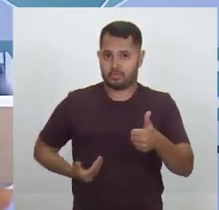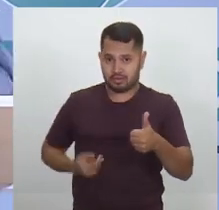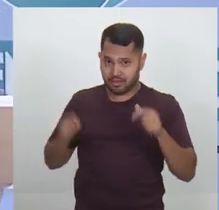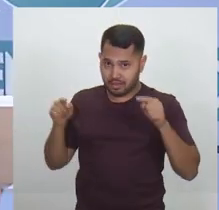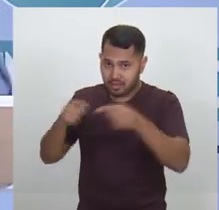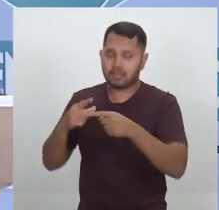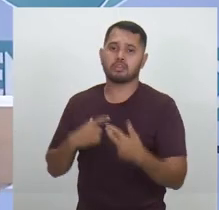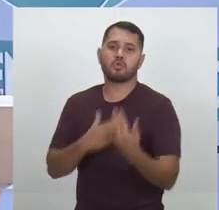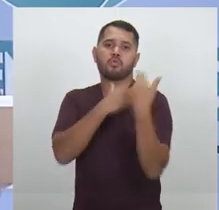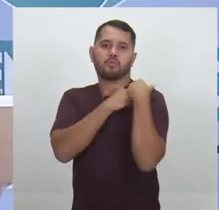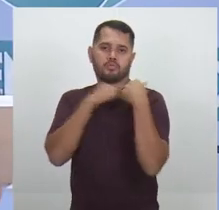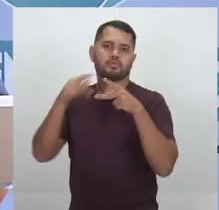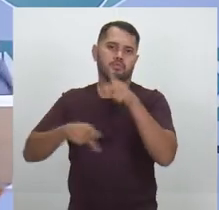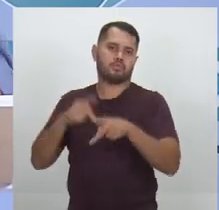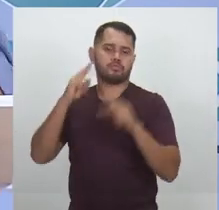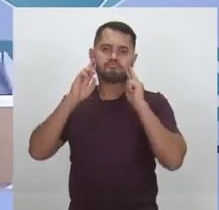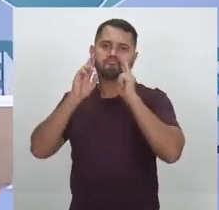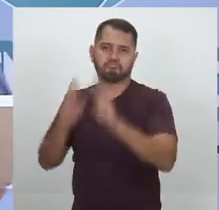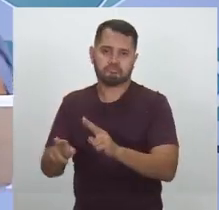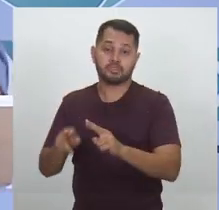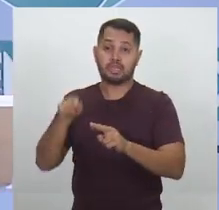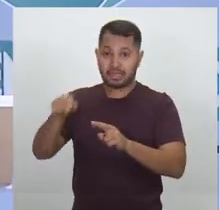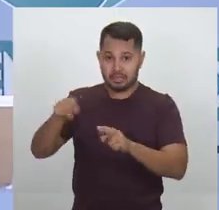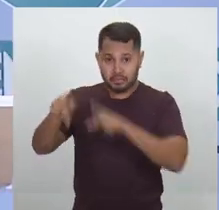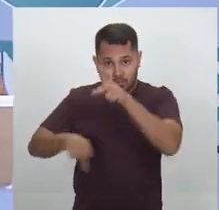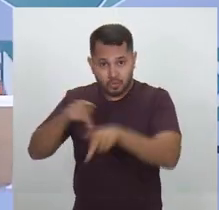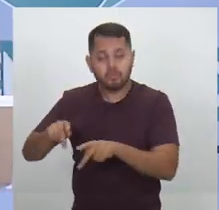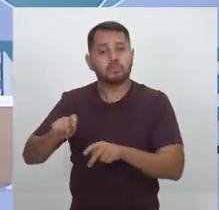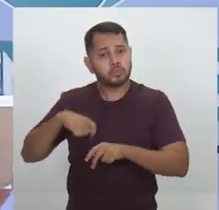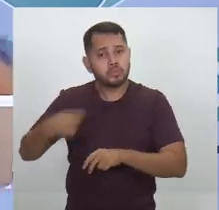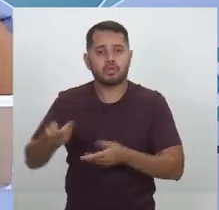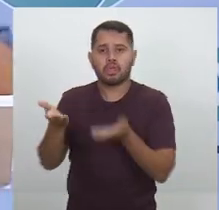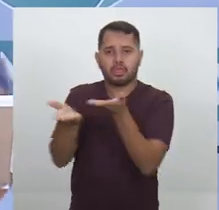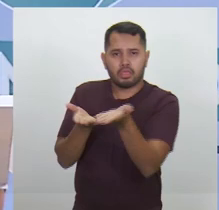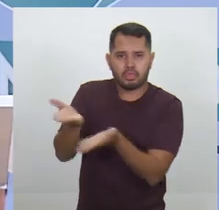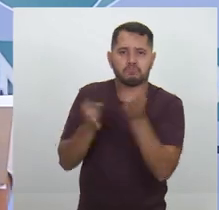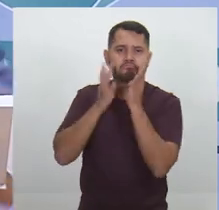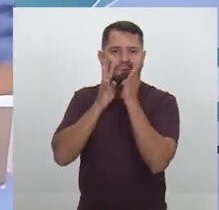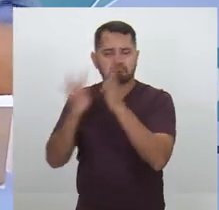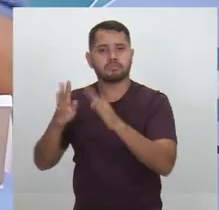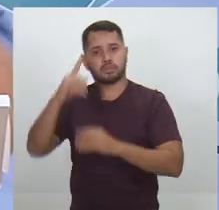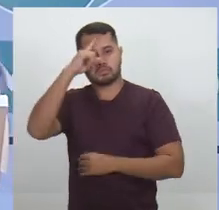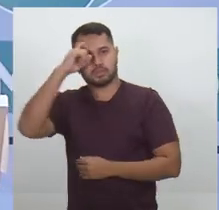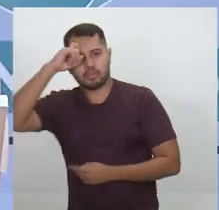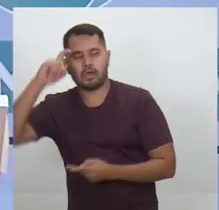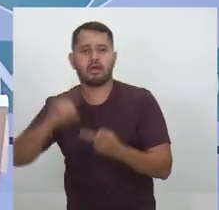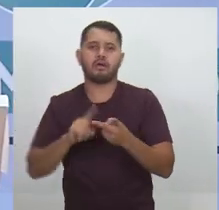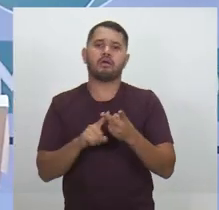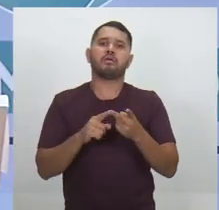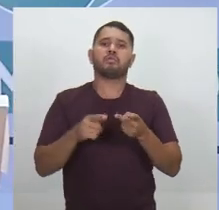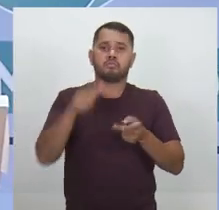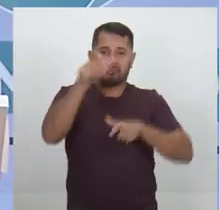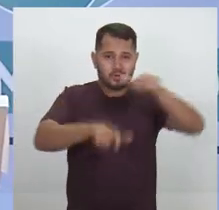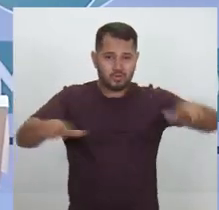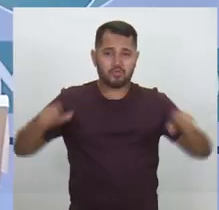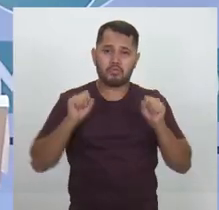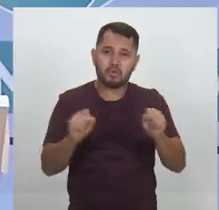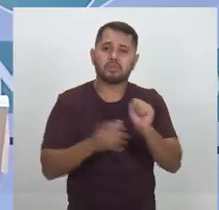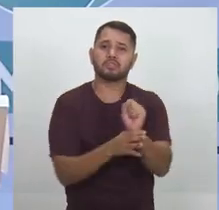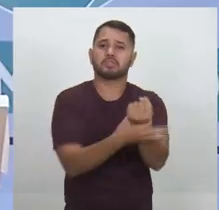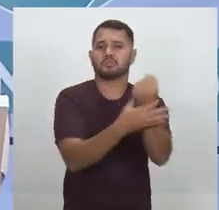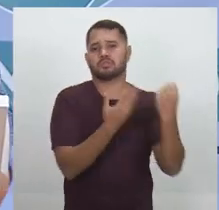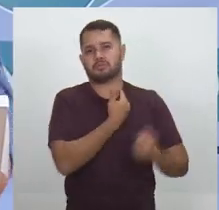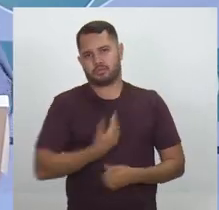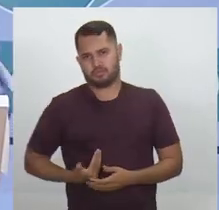tenha compromisso com o povo. Aonde o povo possa ser bem assistido nos hospitais. Aonde o povo possa ter segurança